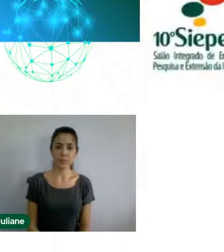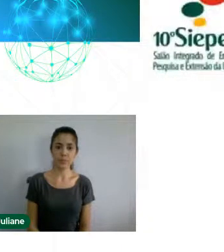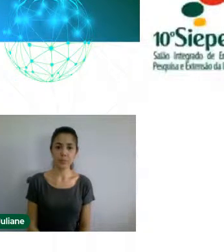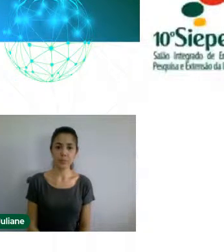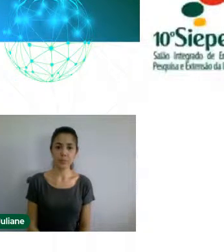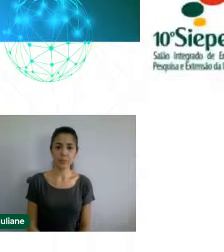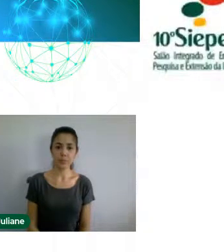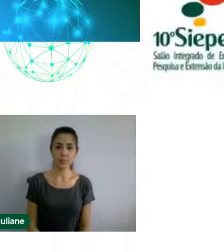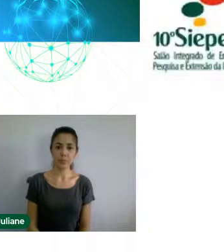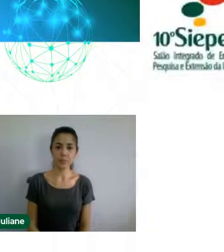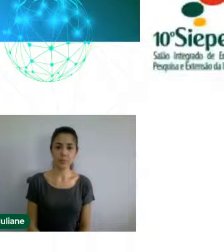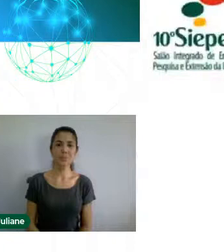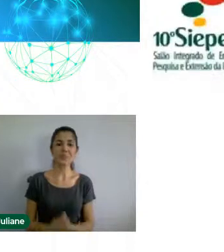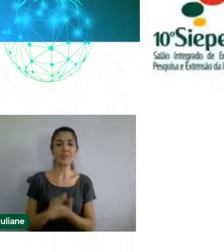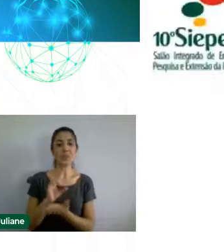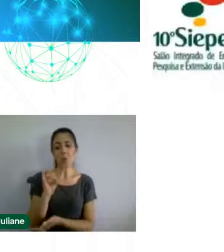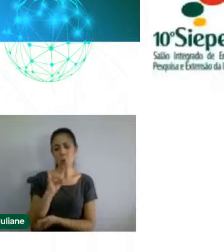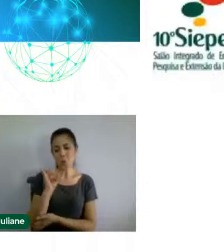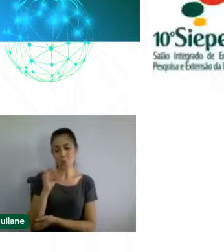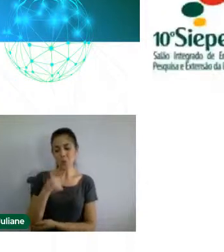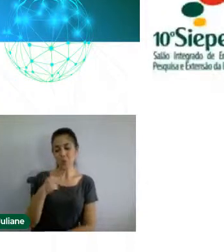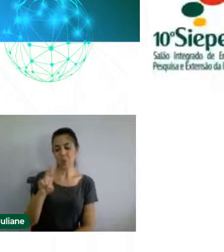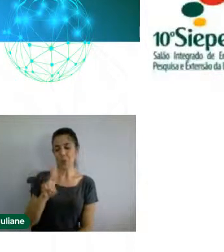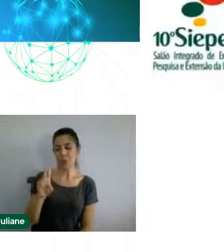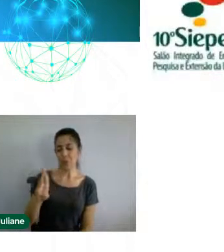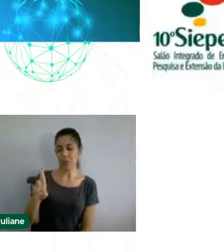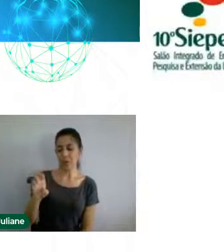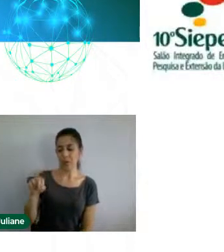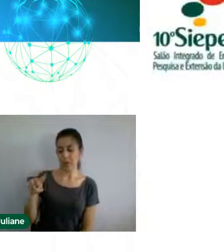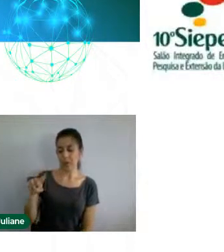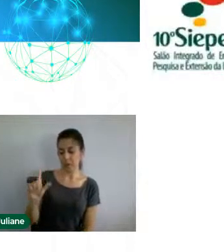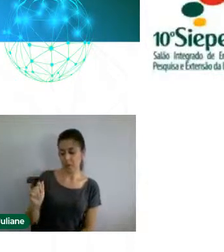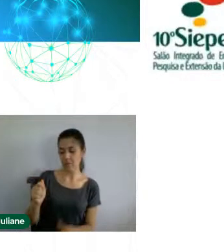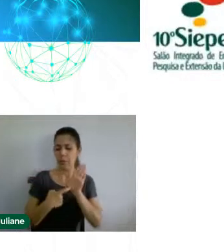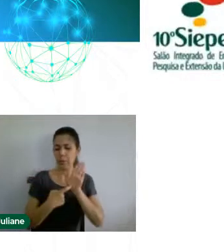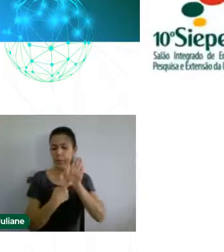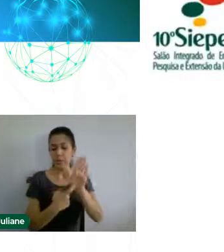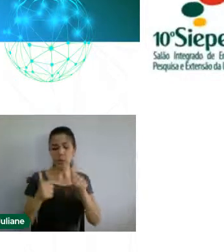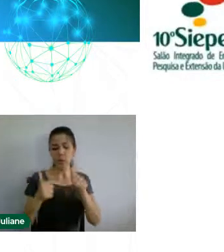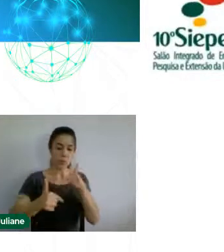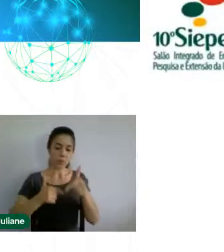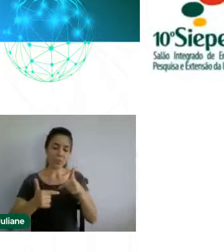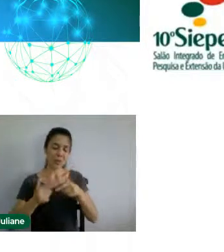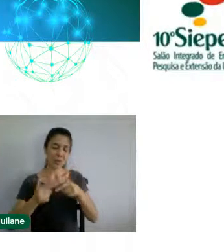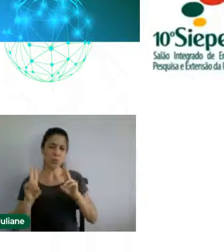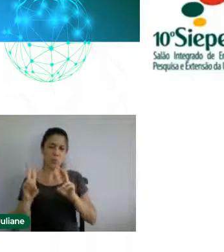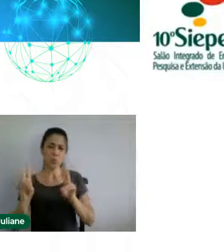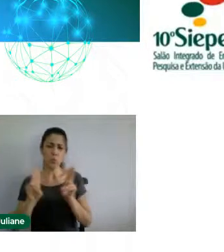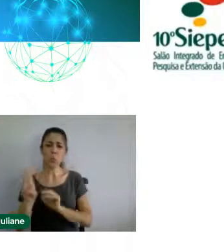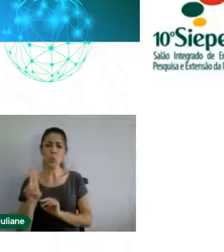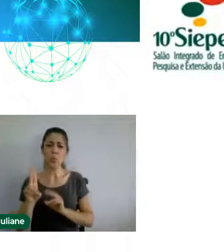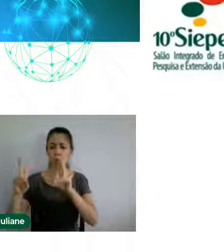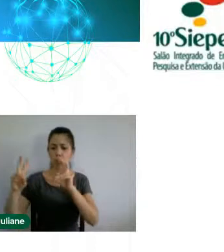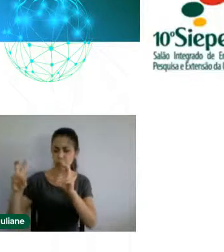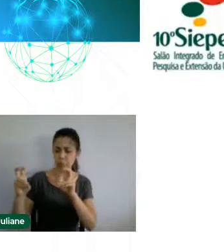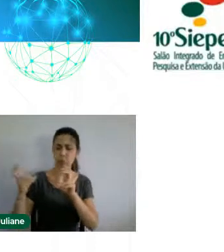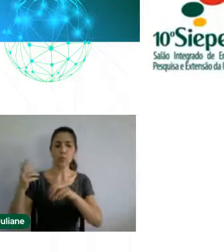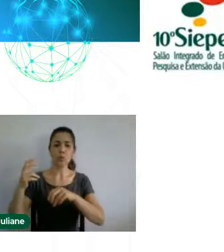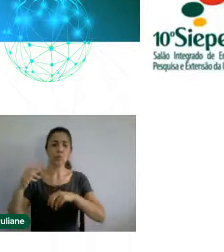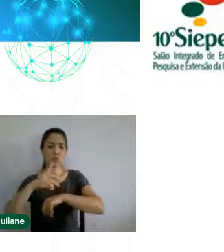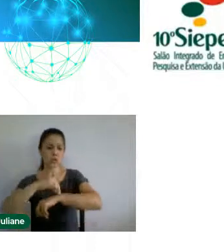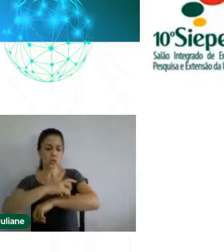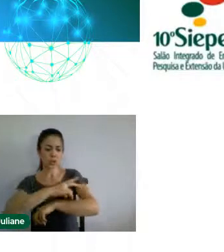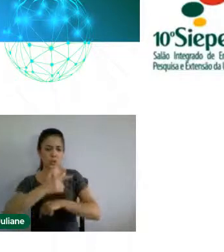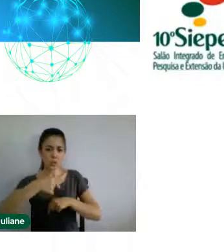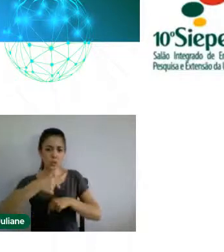Olá, me chamo Brenda Ferraz de Ticós, que apresenta um trabalho intitulado Os Dinossauros vão à Escola, realizado sob a orientação da professora Gabriela e Tereza Gardens